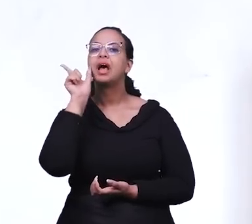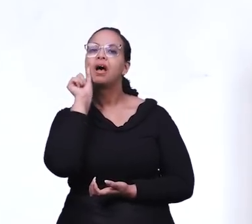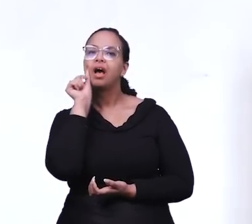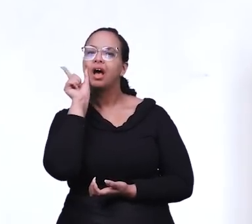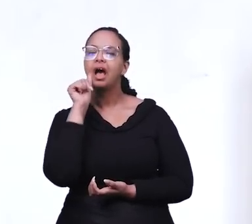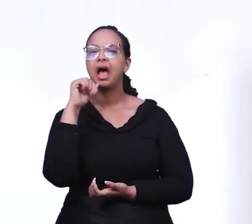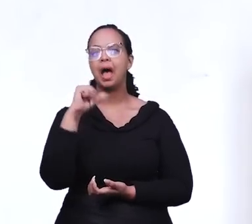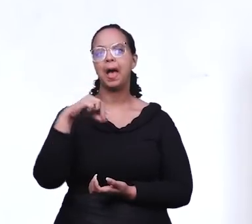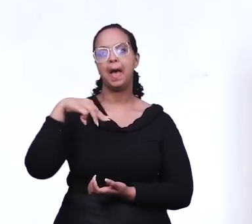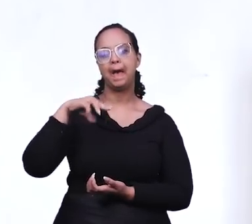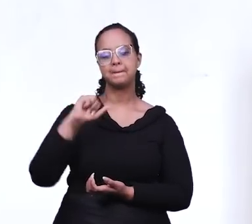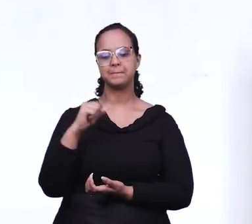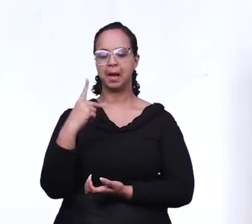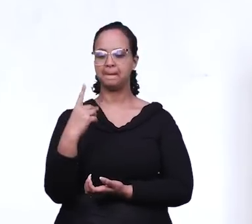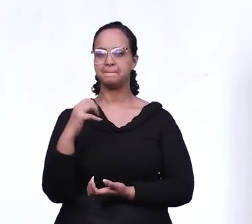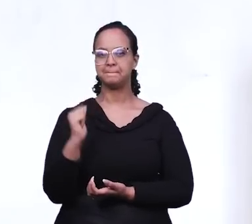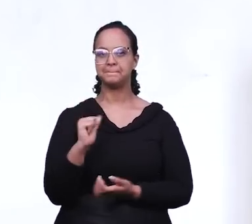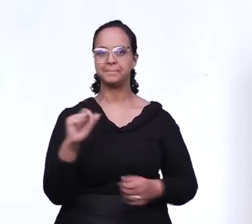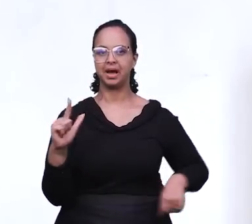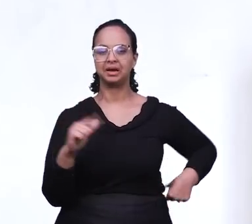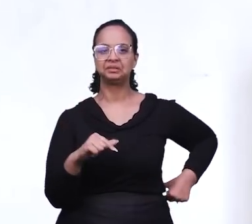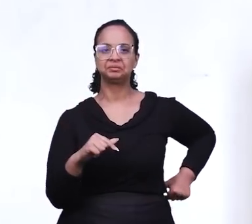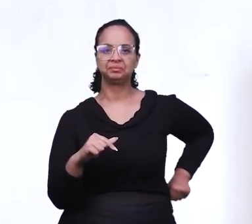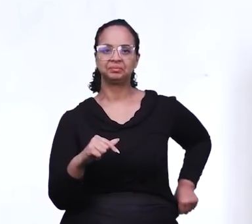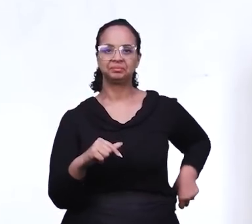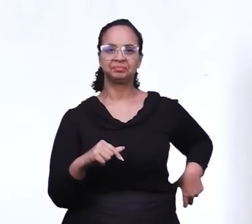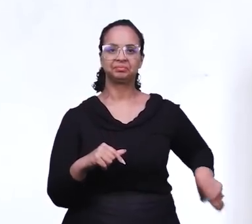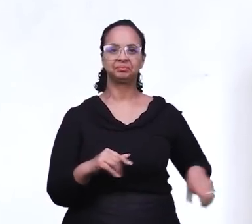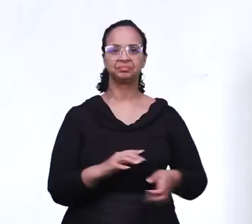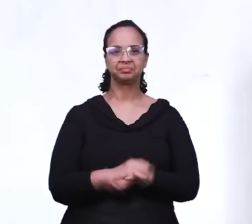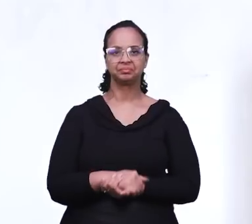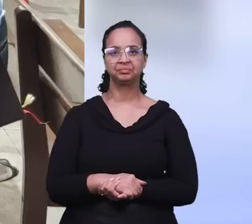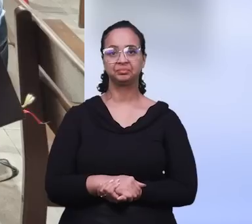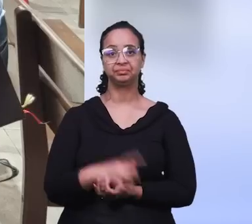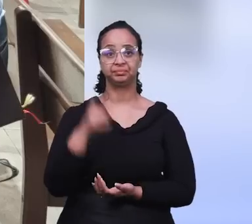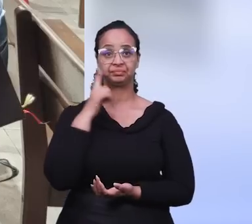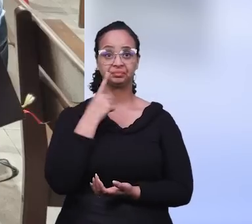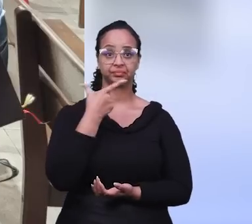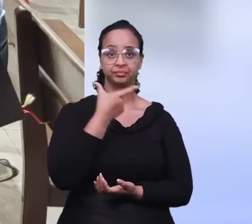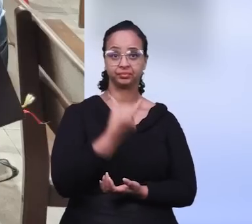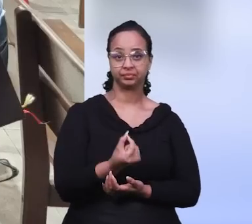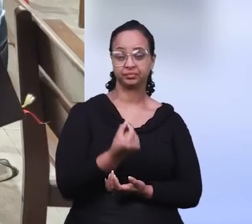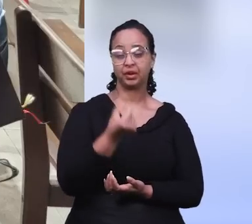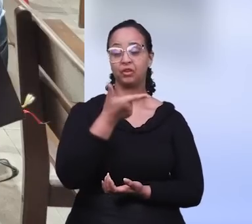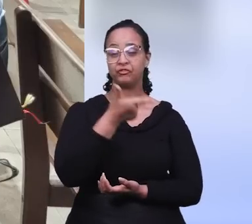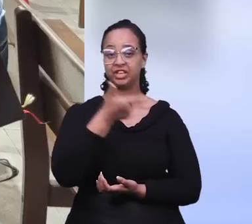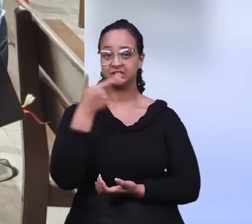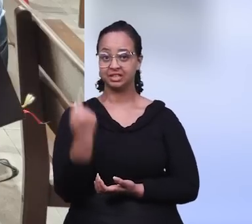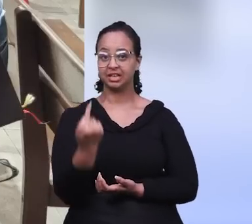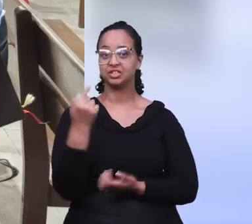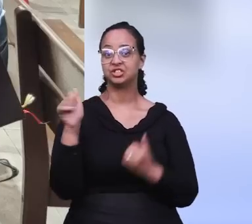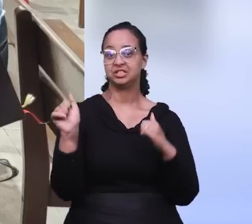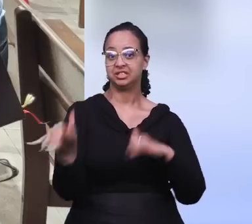uma vigília especial e você vai saber tudo agora, confira. Nos dias 27 de setembro, houve uma vigília